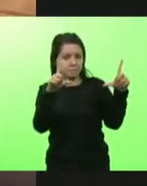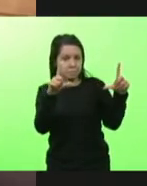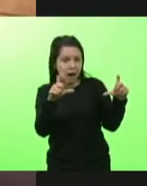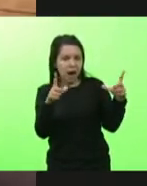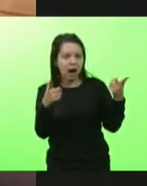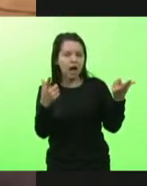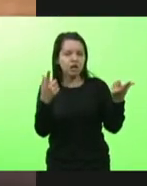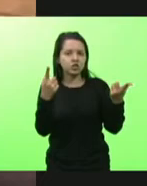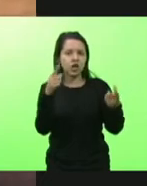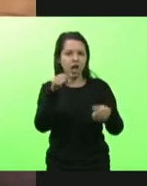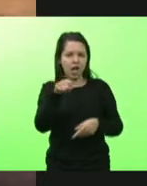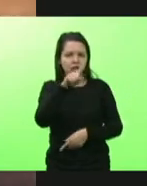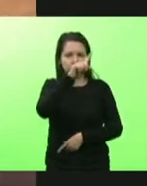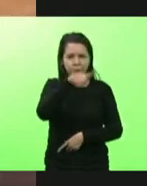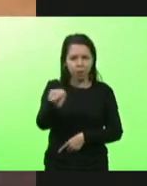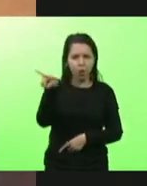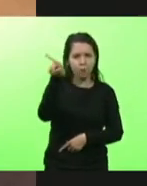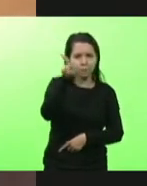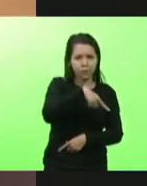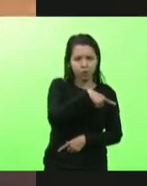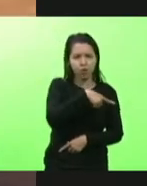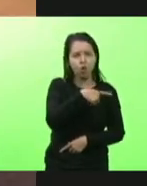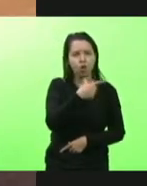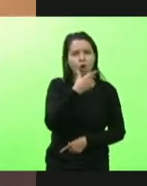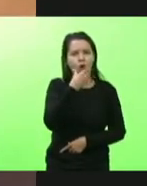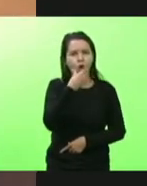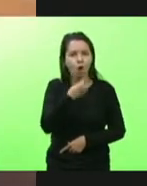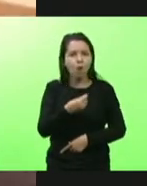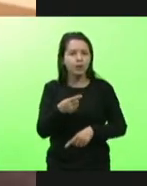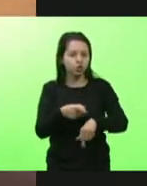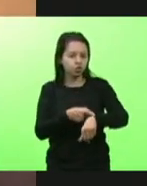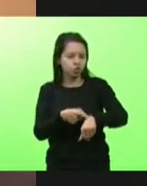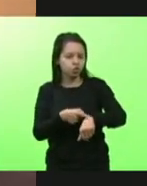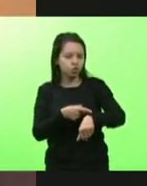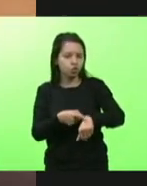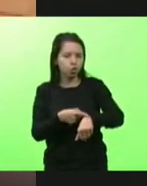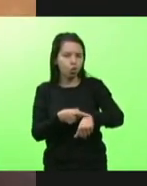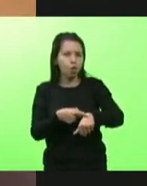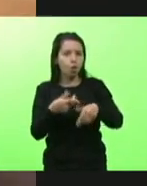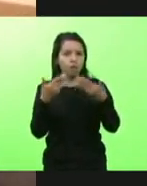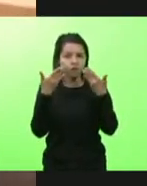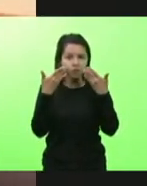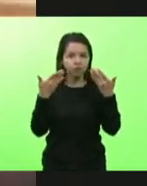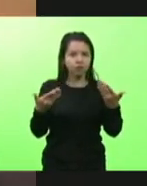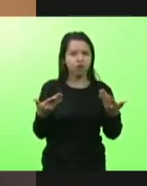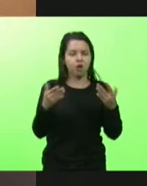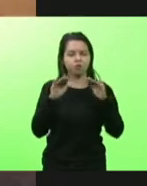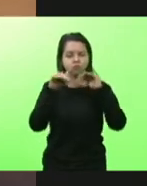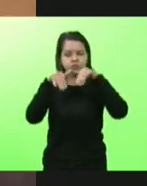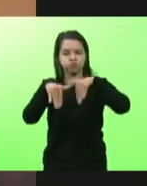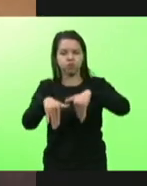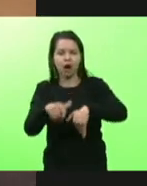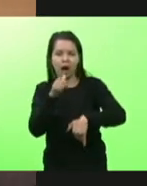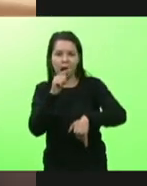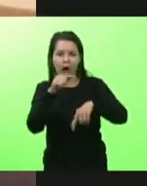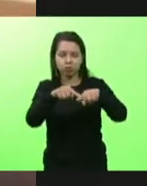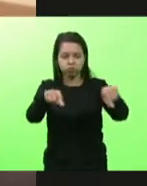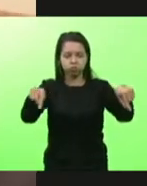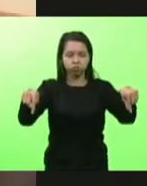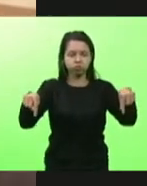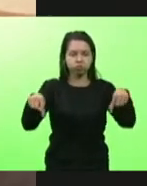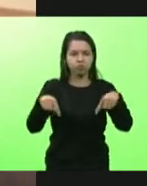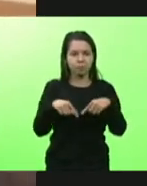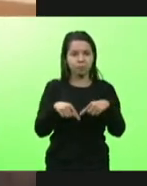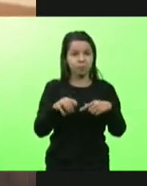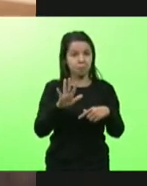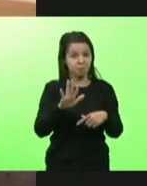de uma imagem de dois homens nus se jogando na piscina, agora vem com uma